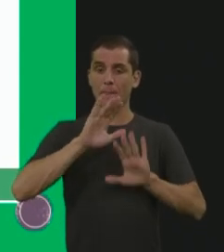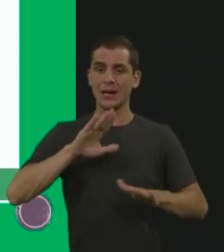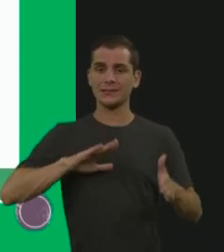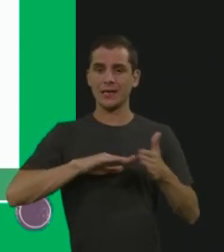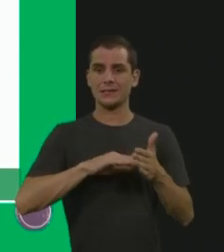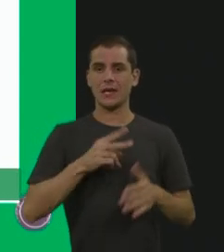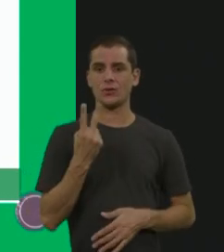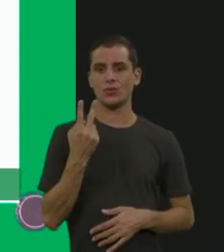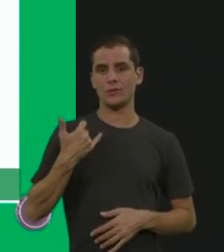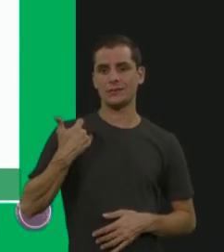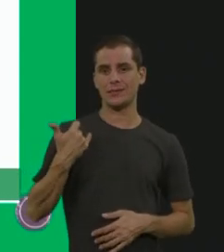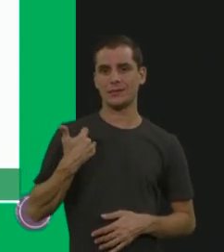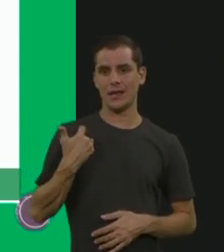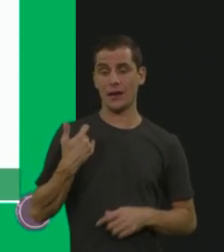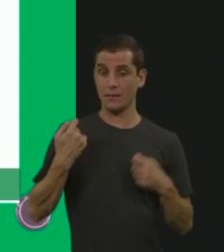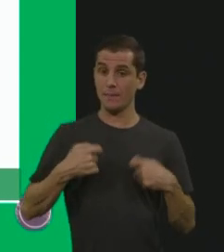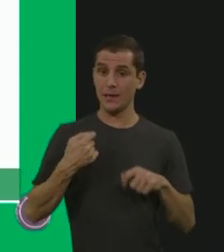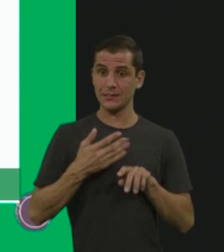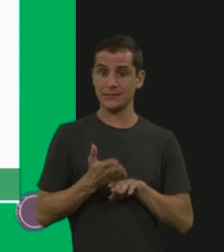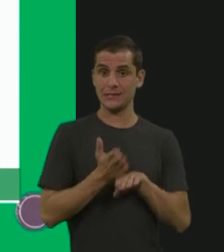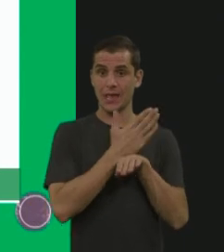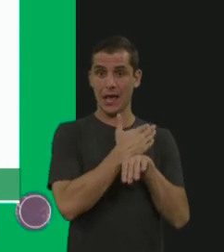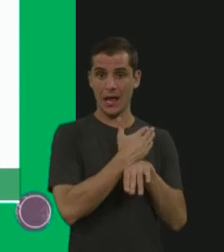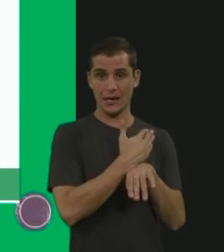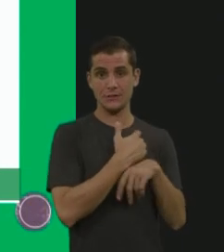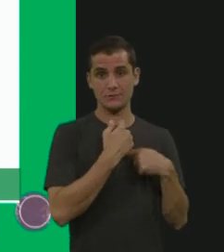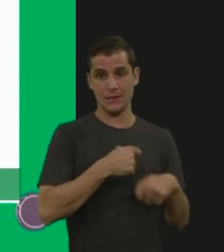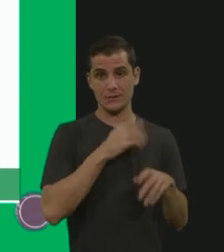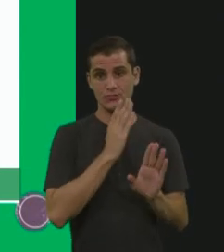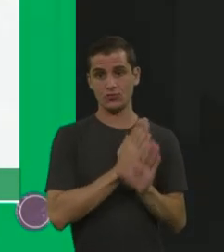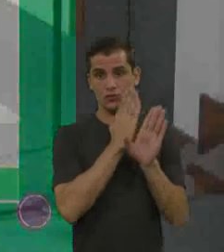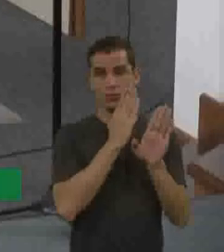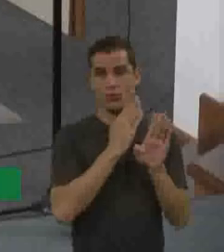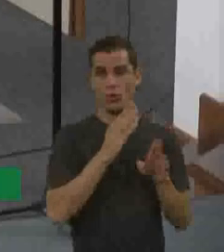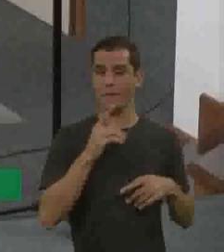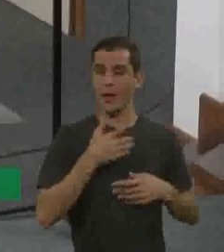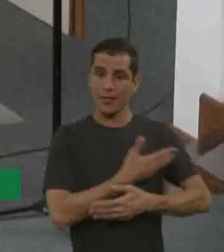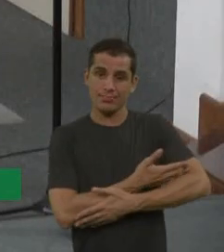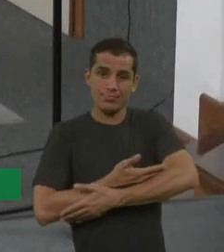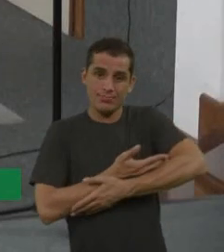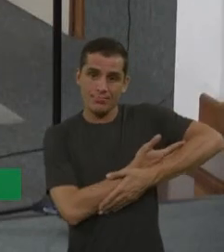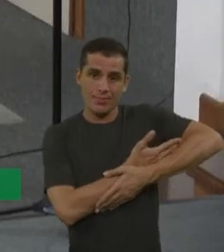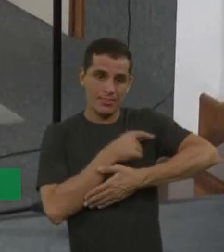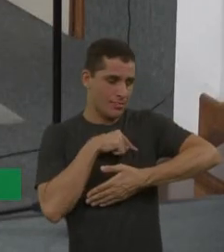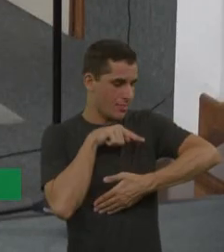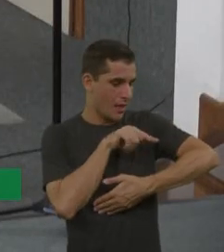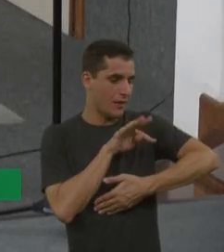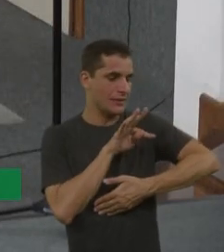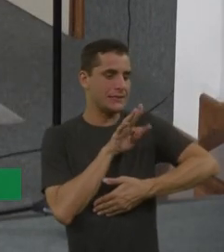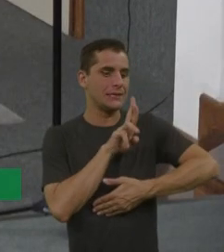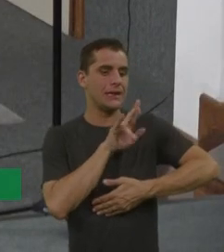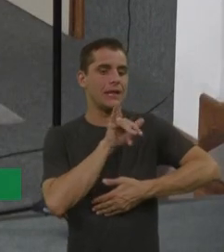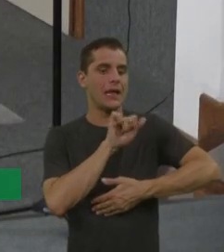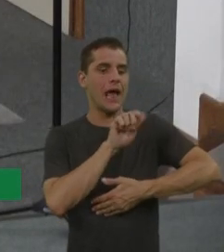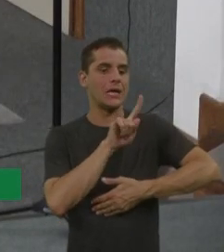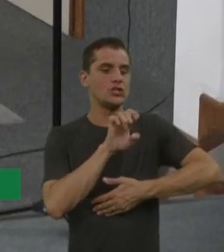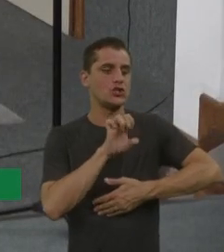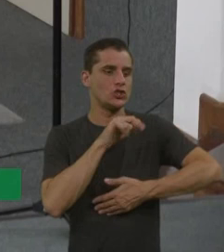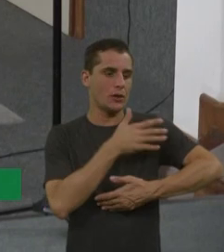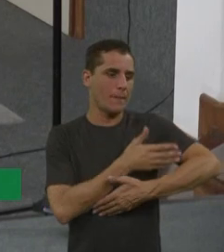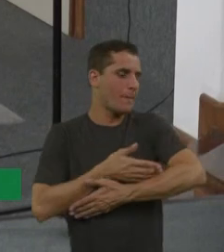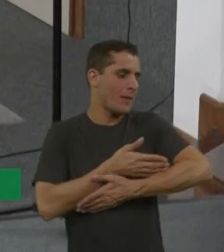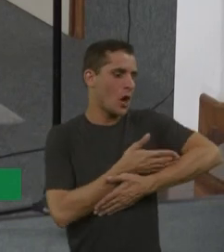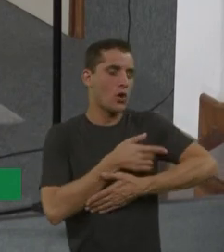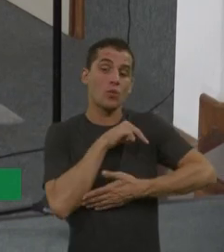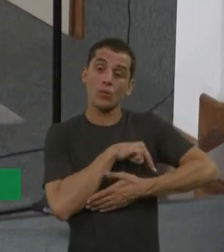Como é que você faz um diagnóstico desse sem atriar gene ao natal um diagnóstico precoce, tá? A gente tem um paciente,